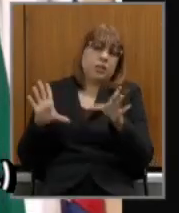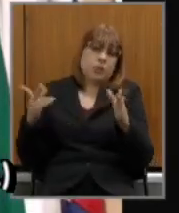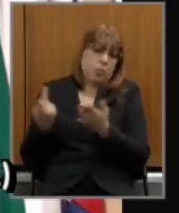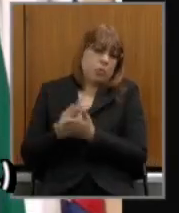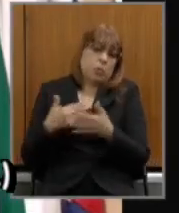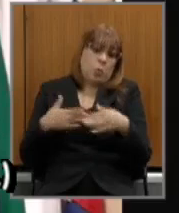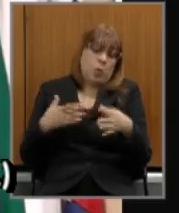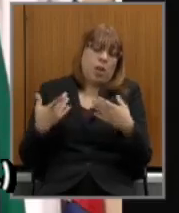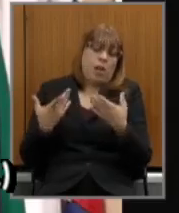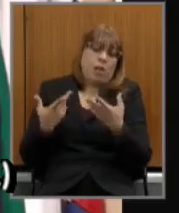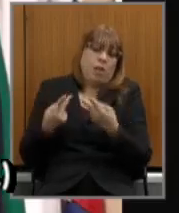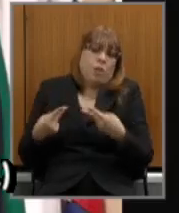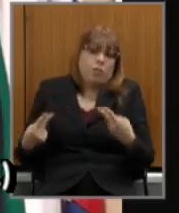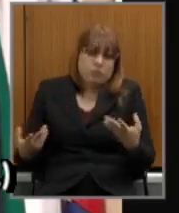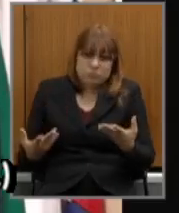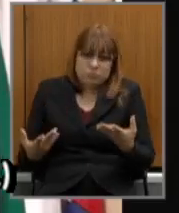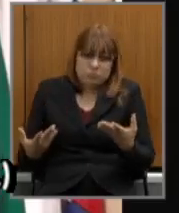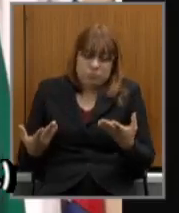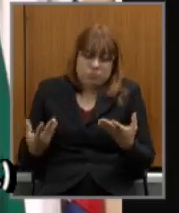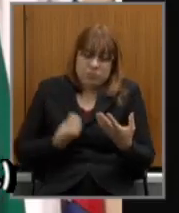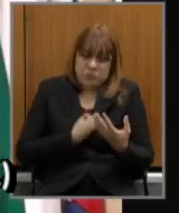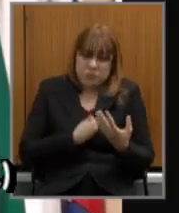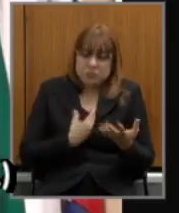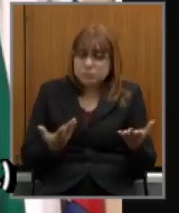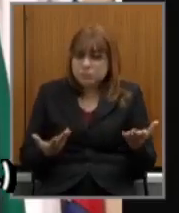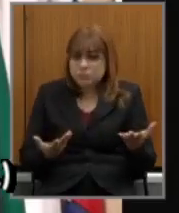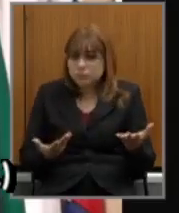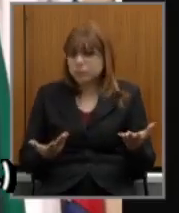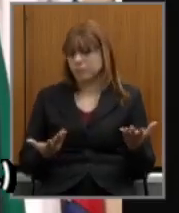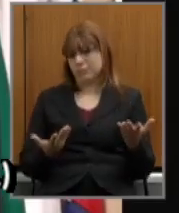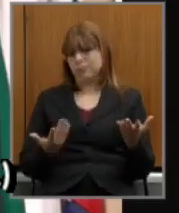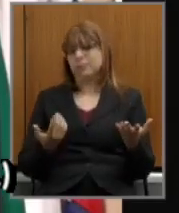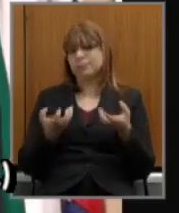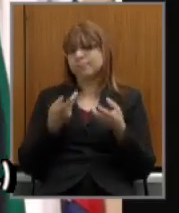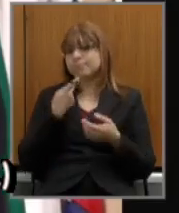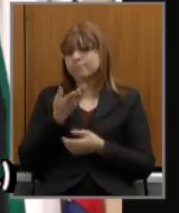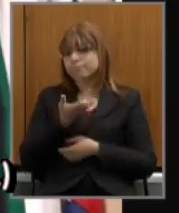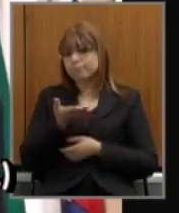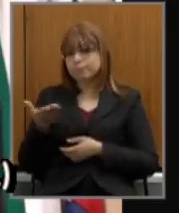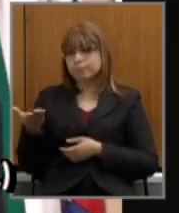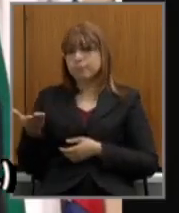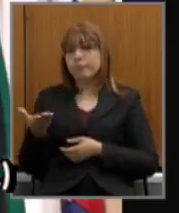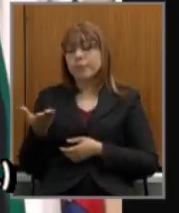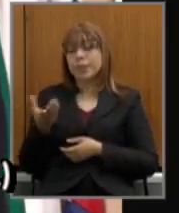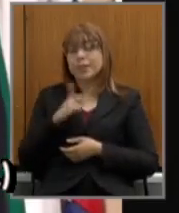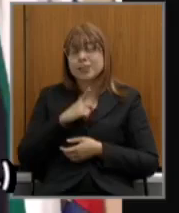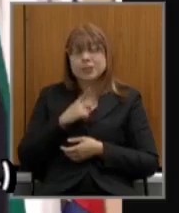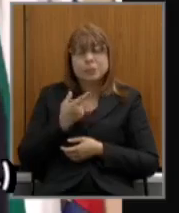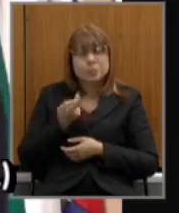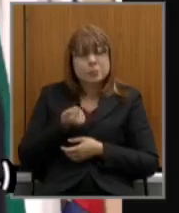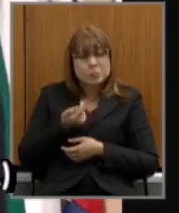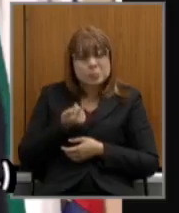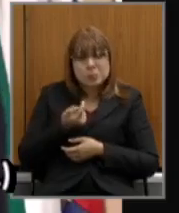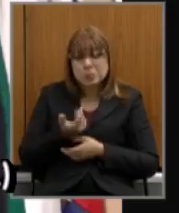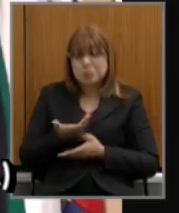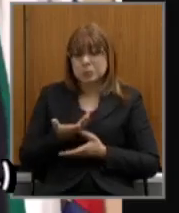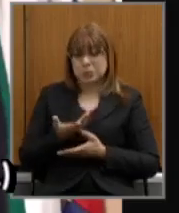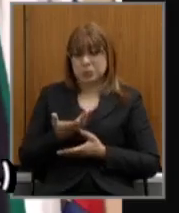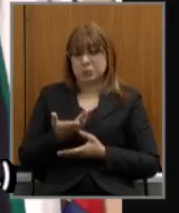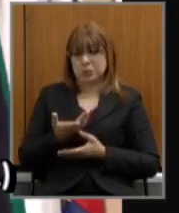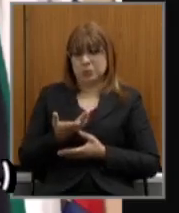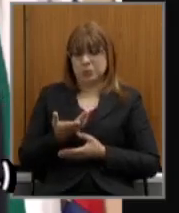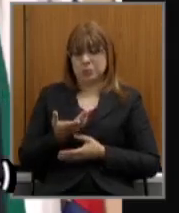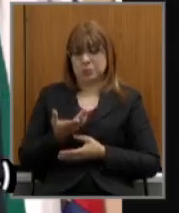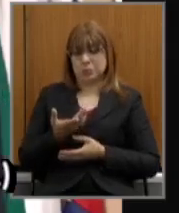eu poderia fazer um levantamento e dizer para vocês raro são os policiais civis que passaram de